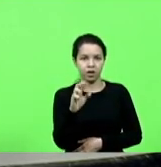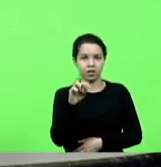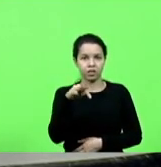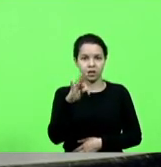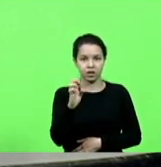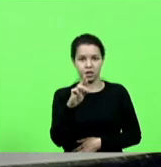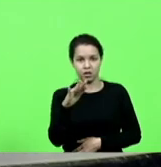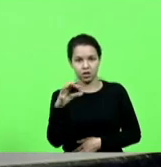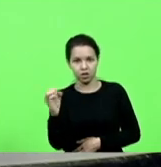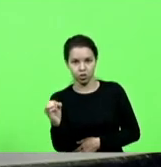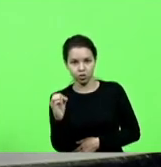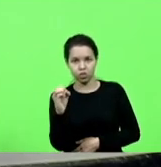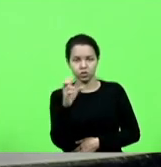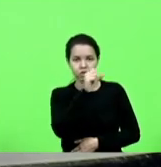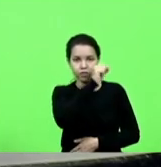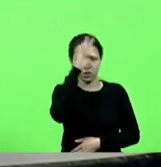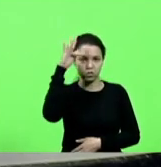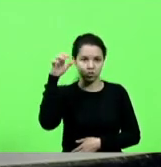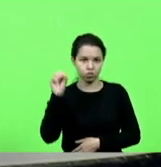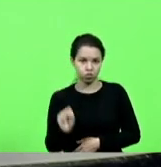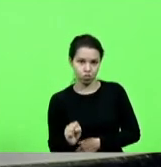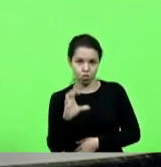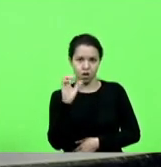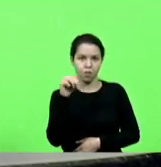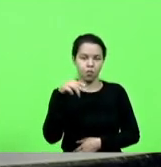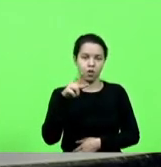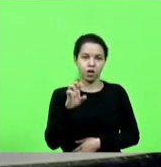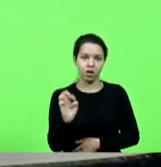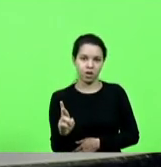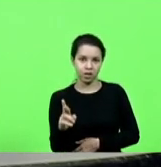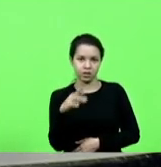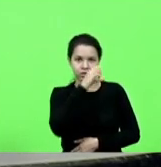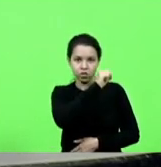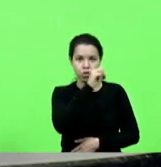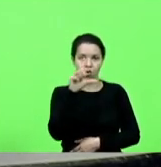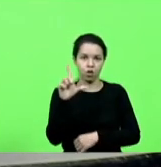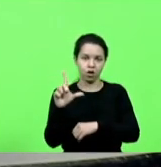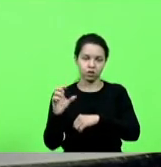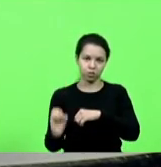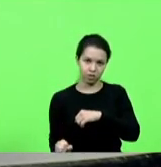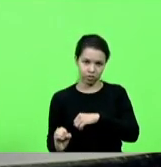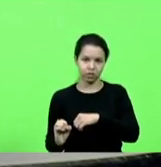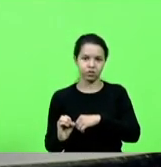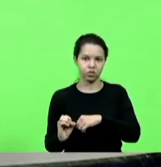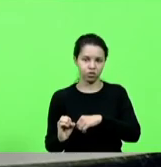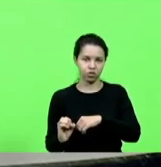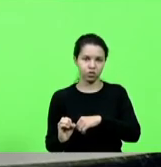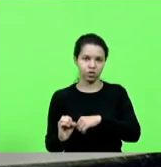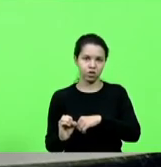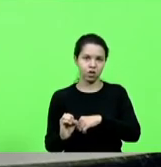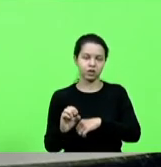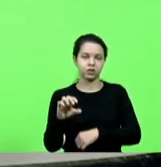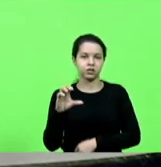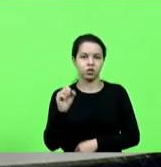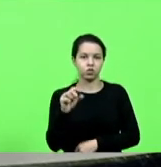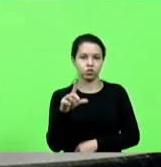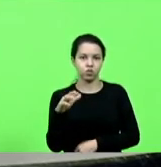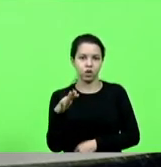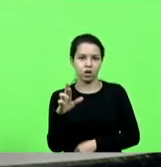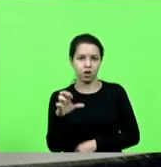Vieira, São Francisco do Sul, Campo Herê, São Lourenço do Oeste, Celso Ramos, Correia Pinto,